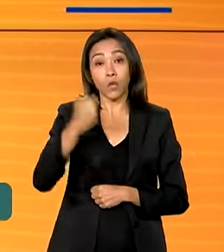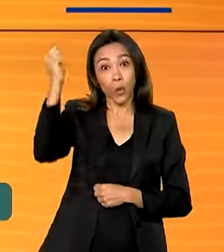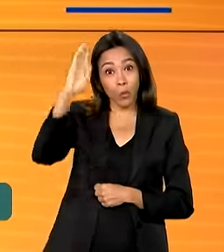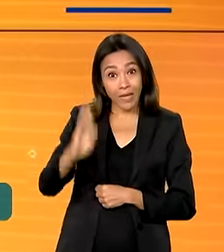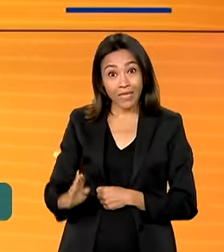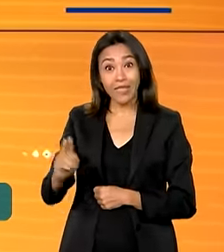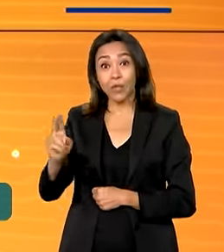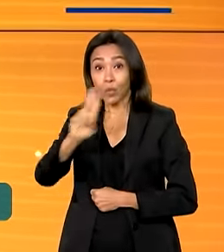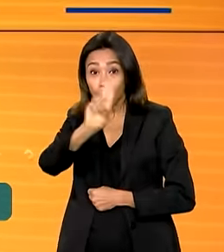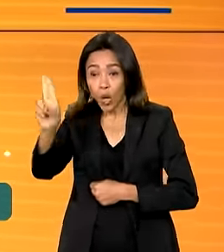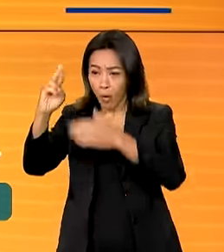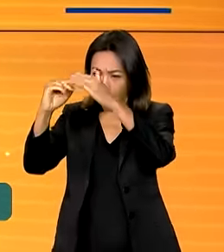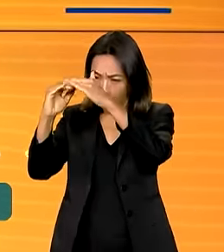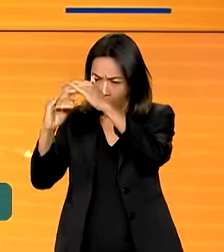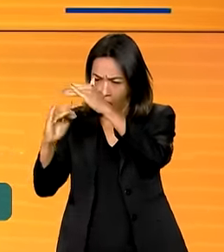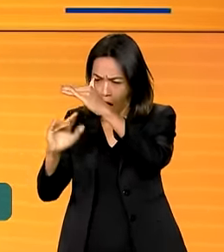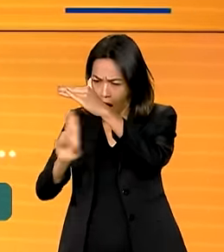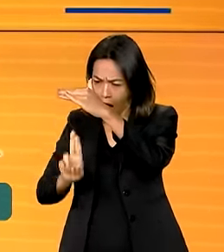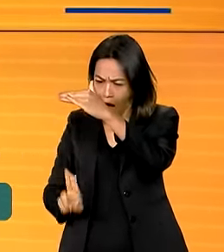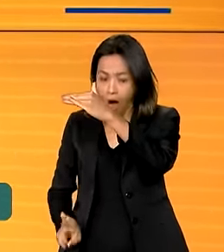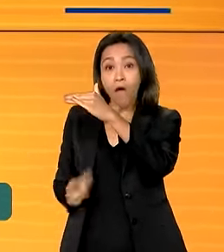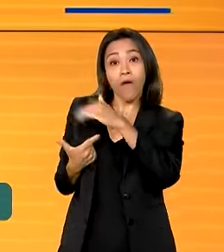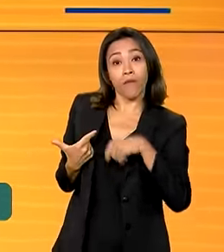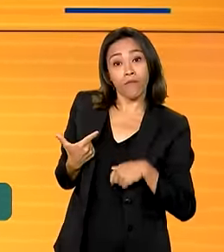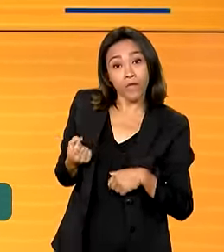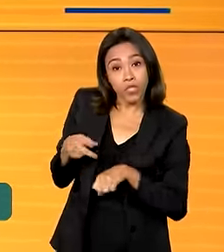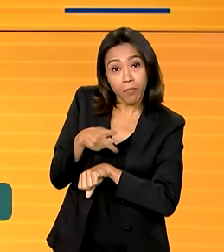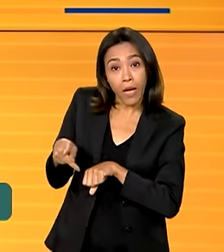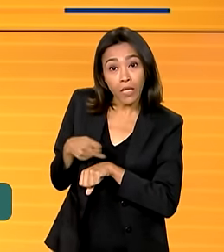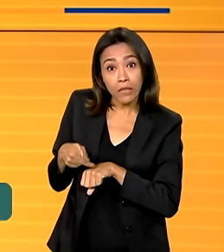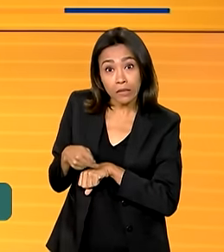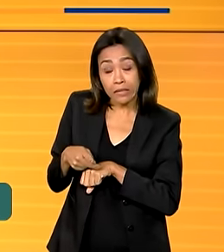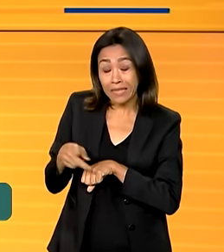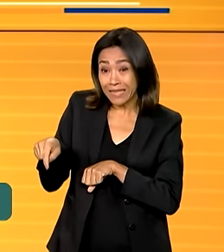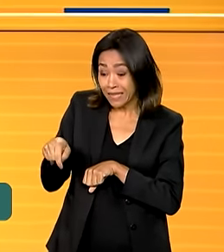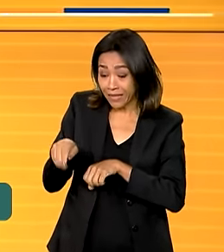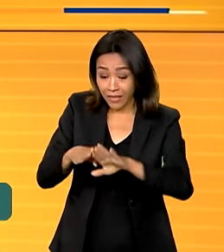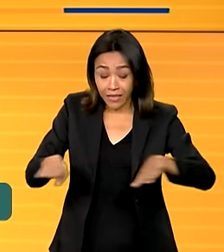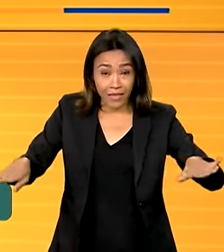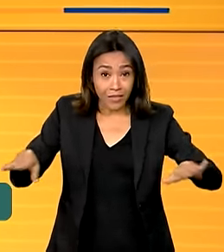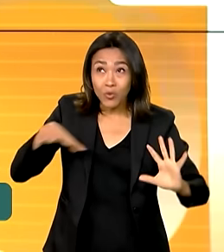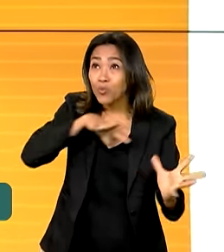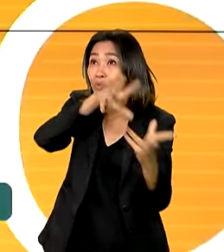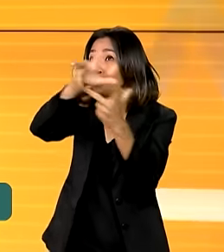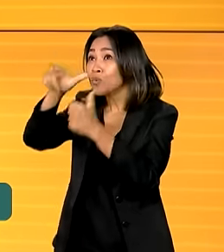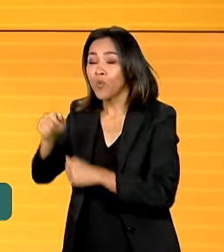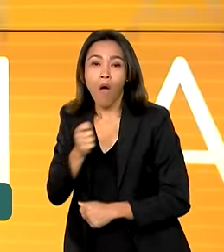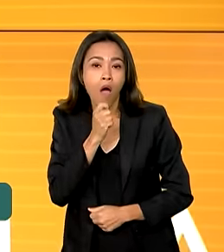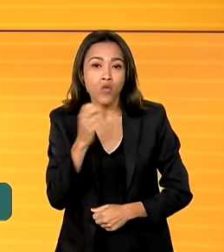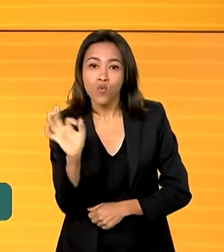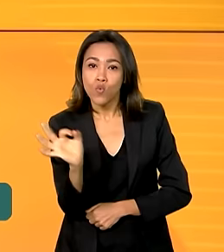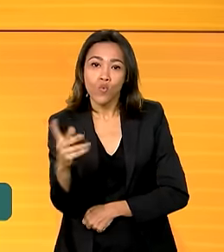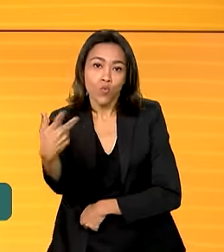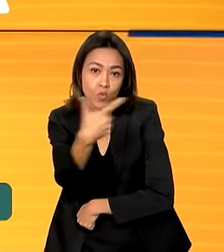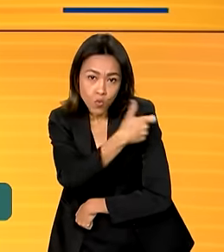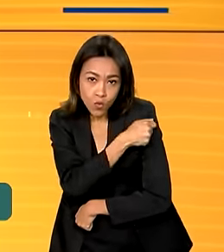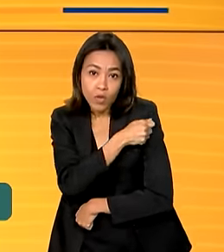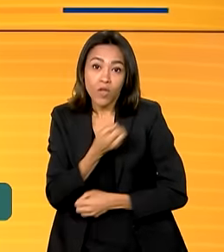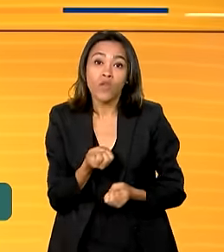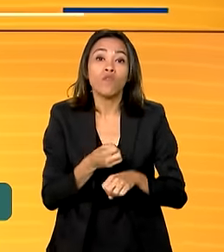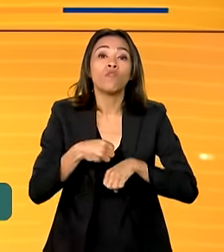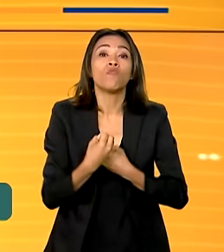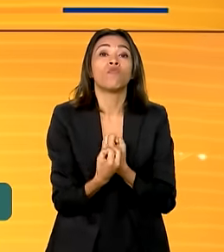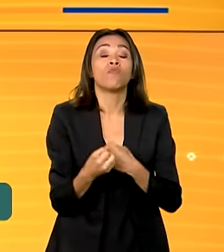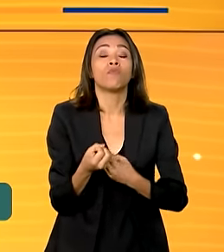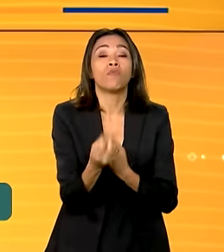lista dos 20 países com mais crianças não vacinadas no mundo, segundo dados da Organização Mundial da Saúde e do Fundo